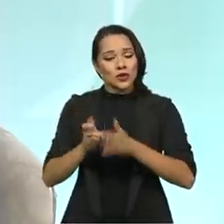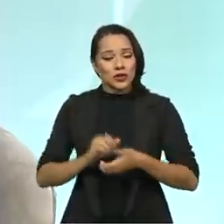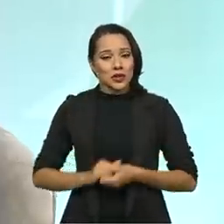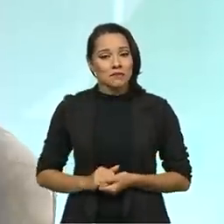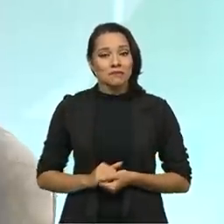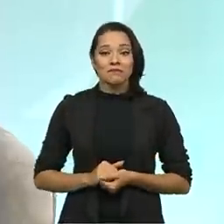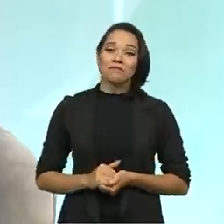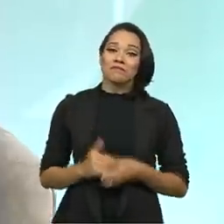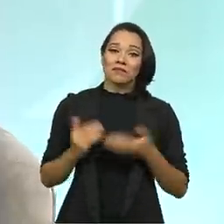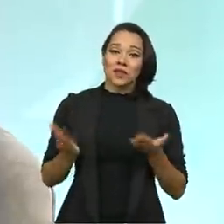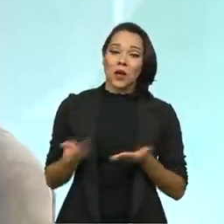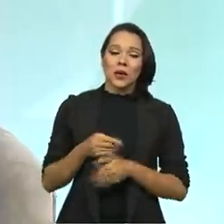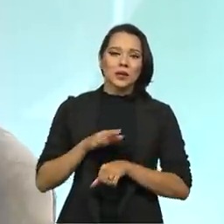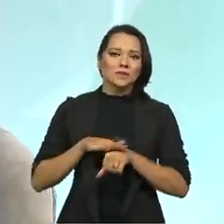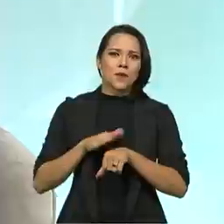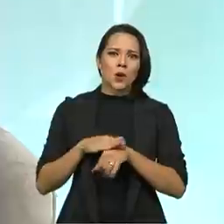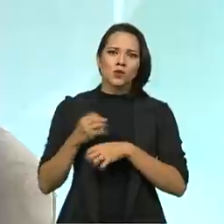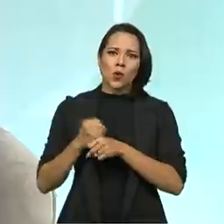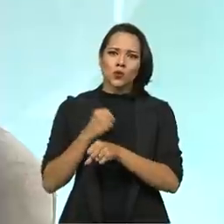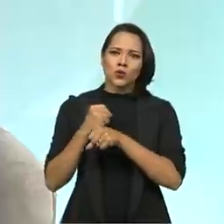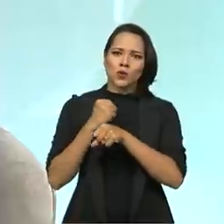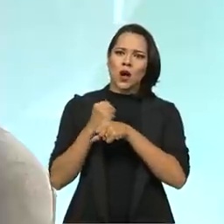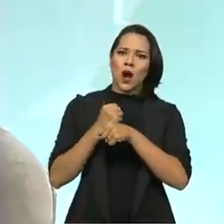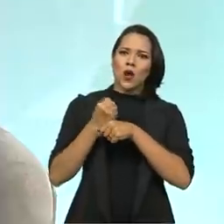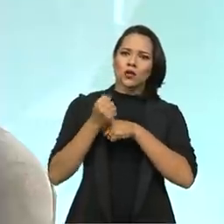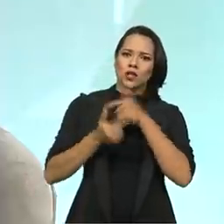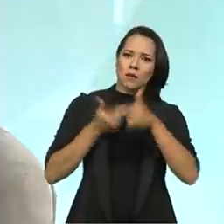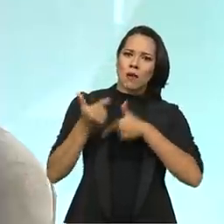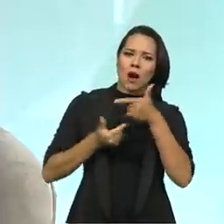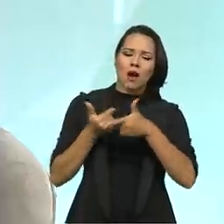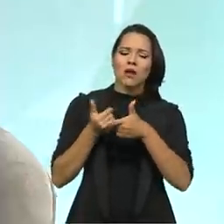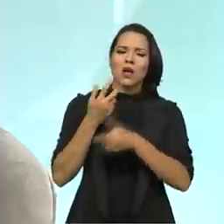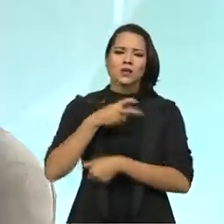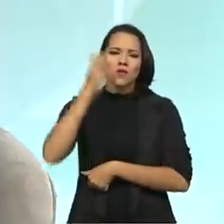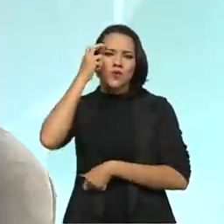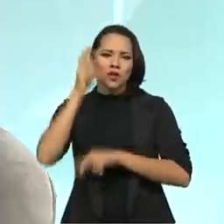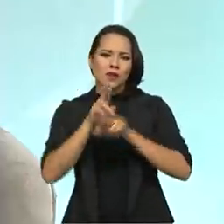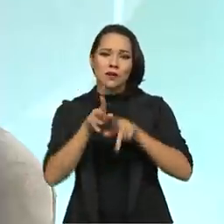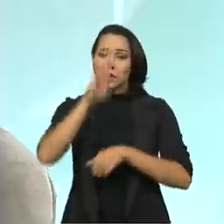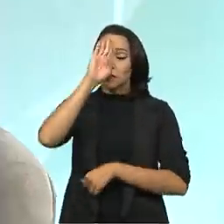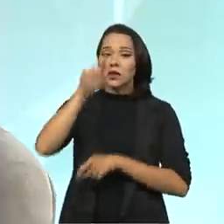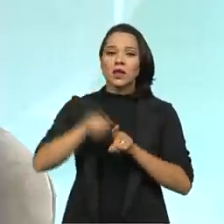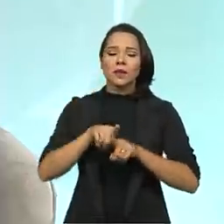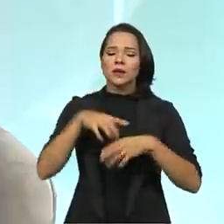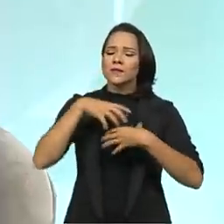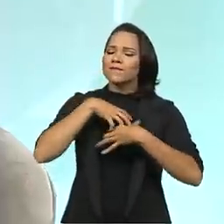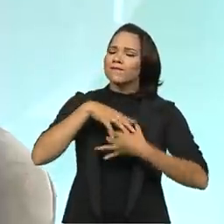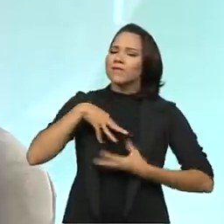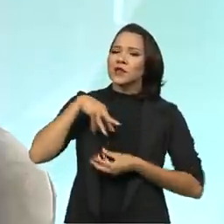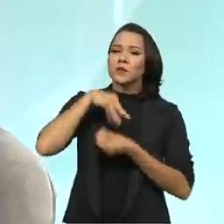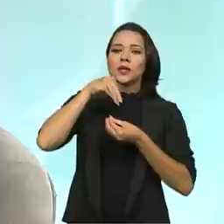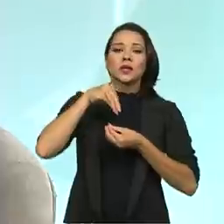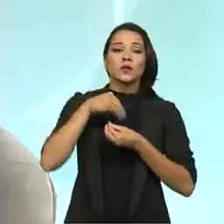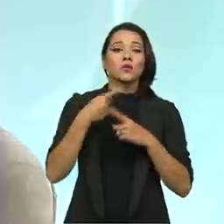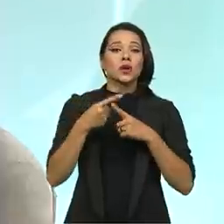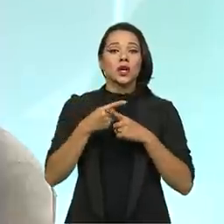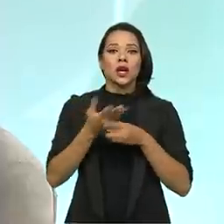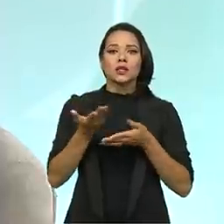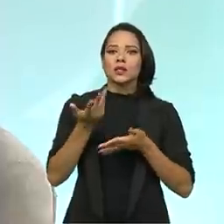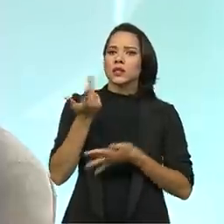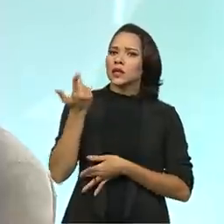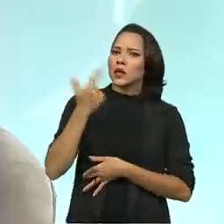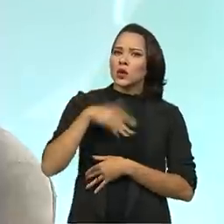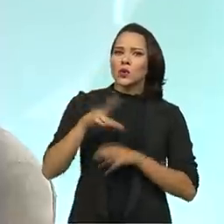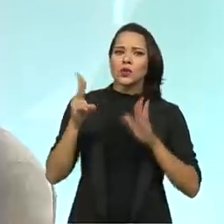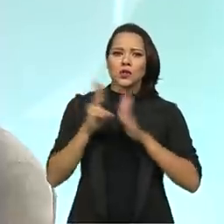Então, essa mão de obra, essa culturalidade, chama a atenção ainda para a espiritualidade, que os indígenas têm muito forte,